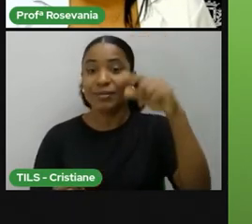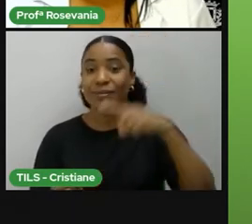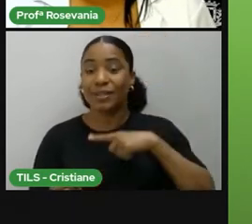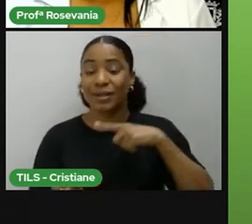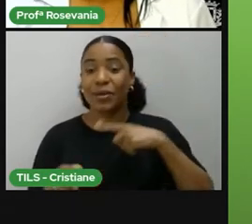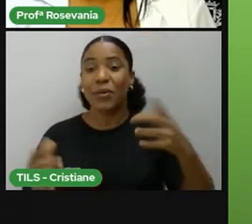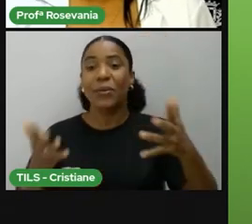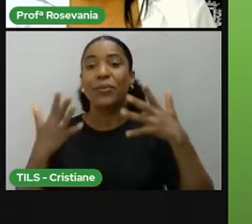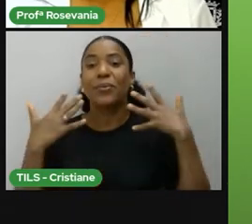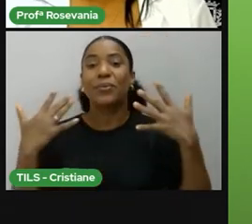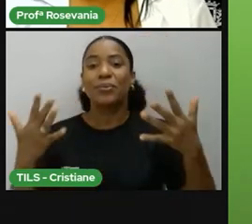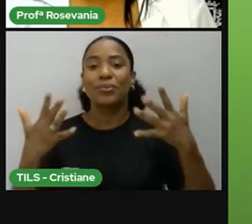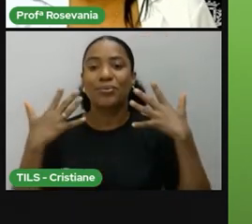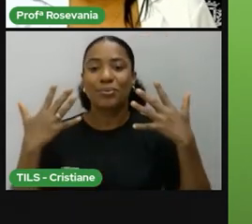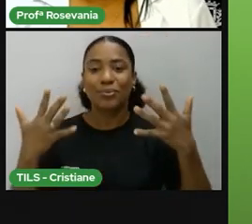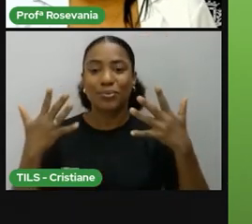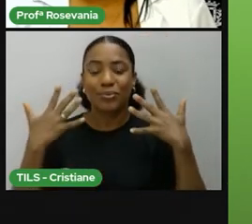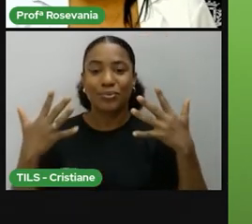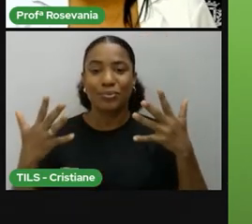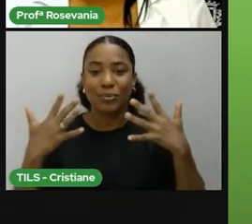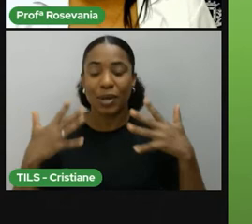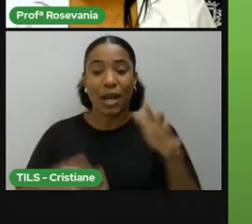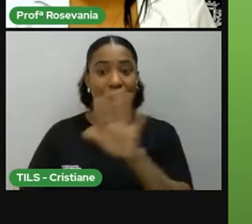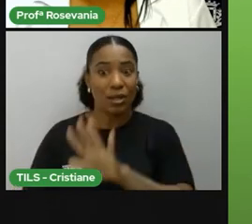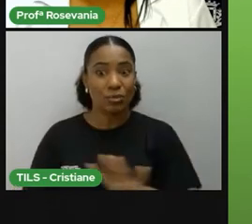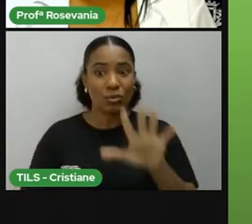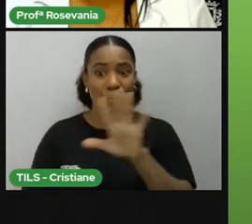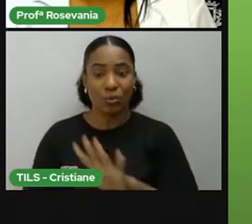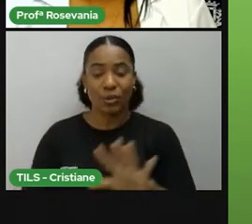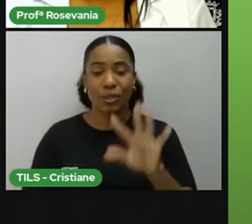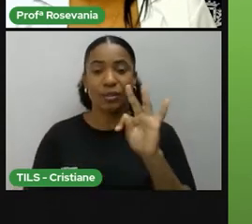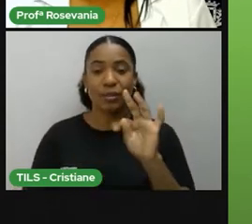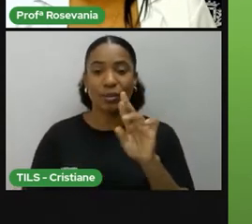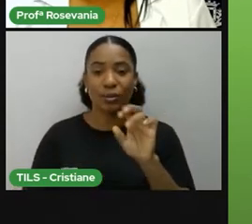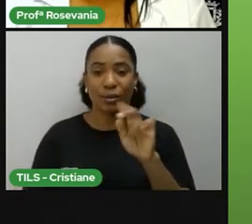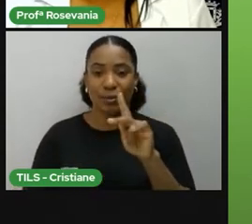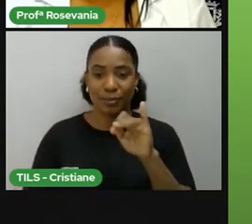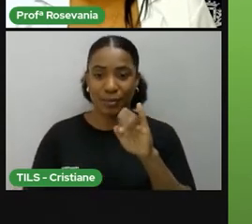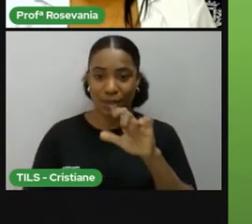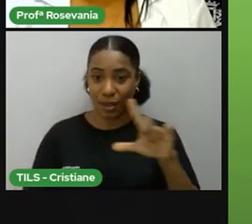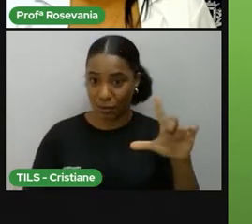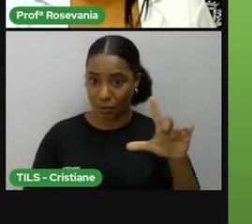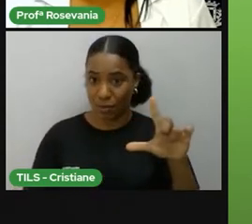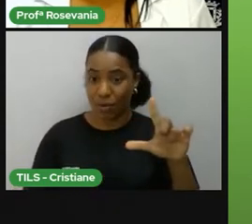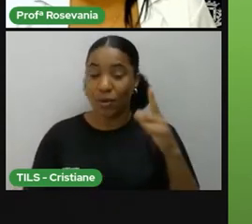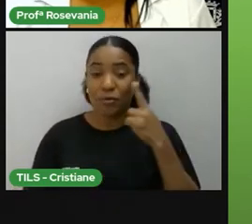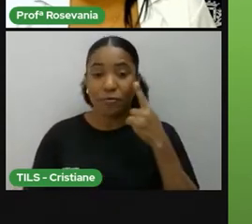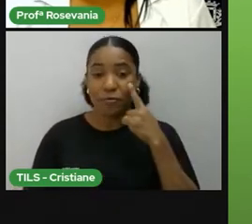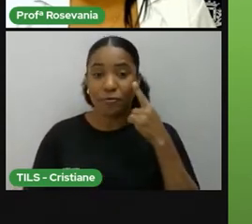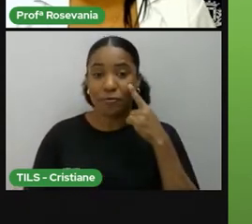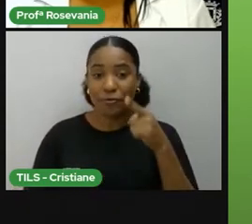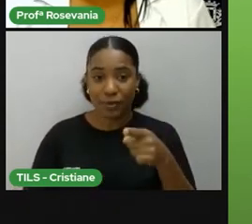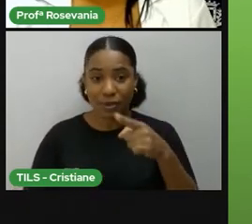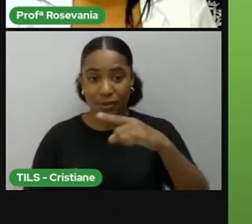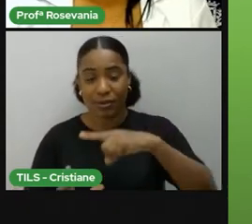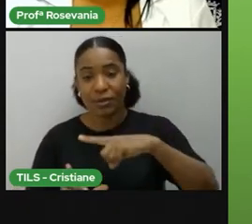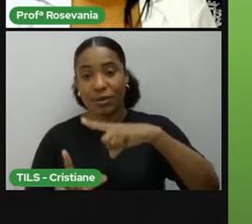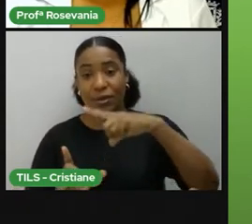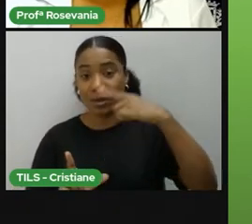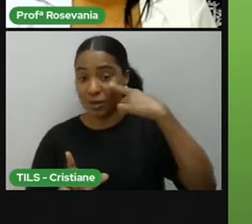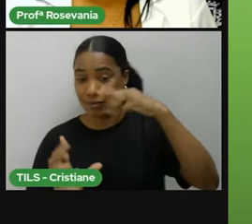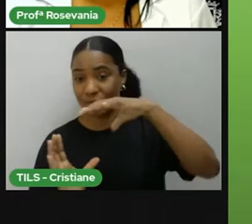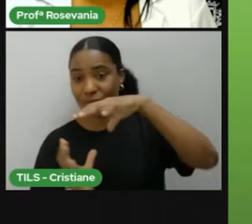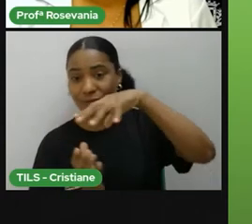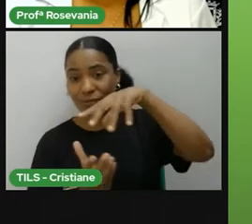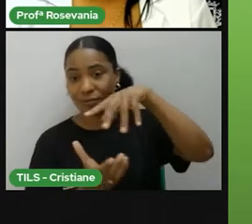tropical. Então, é o limite, né, entre os trópicos, e a gente percebe que a inclinação máxima no período